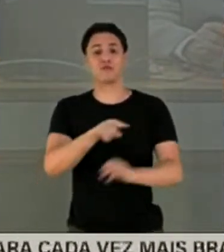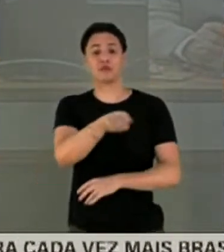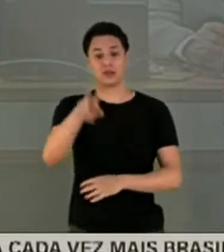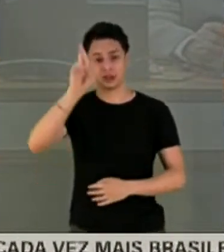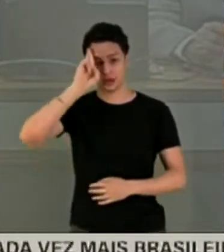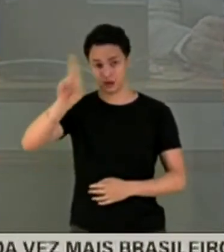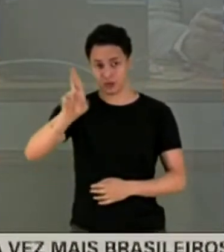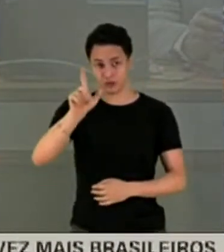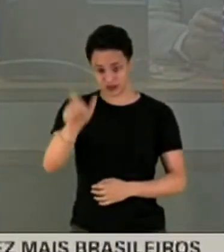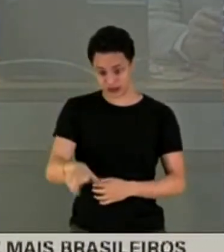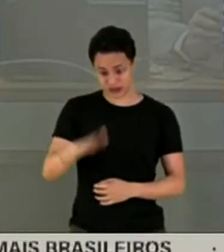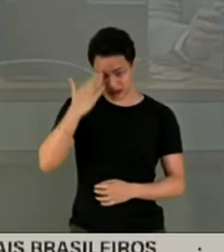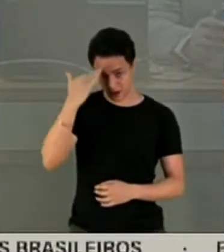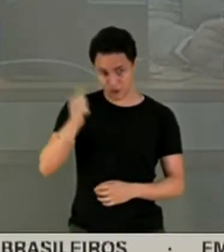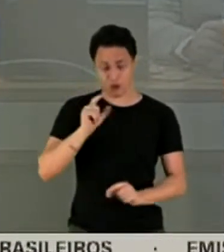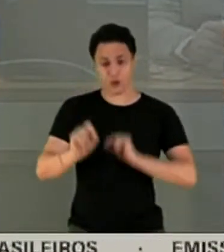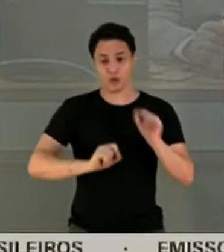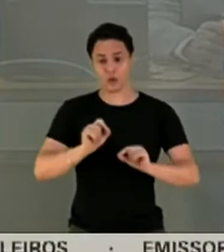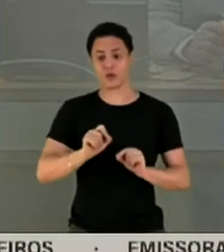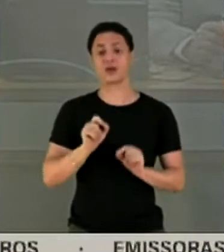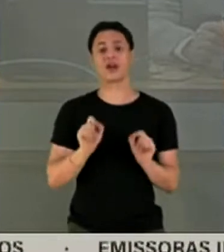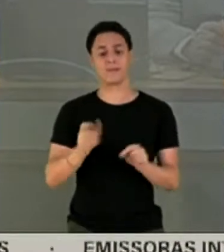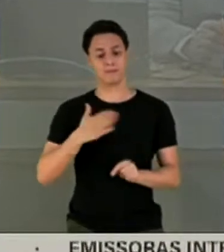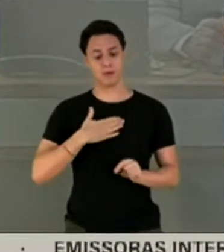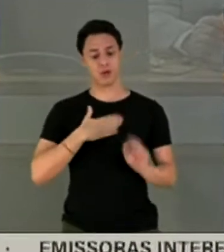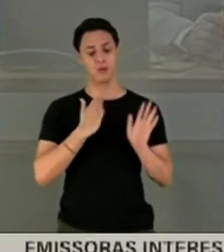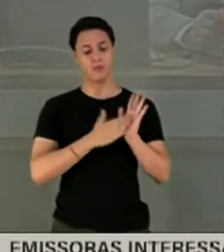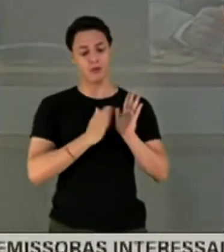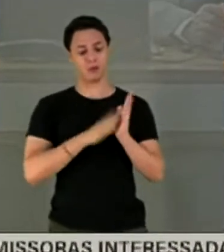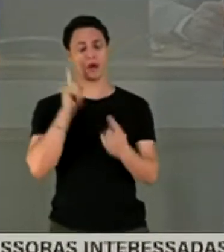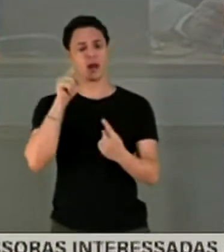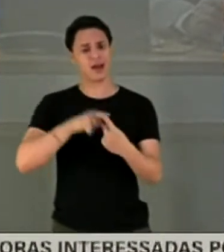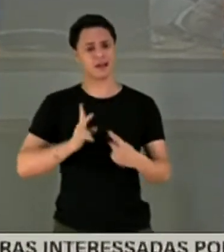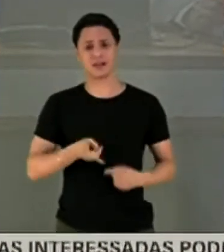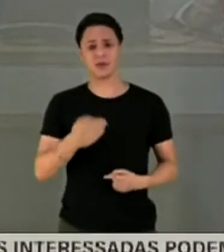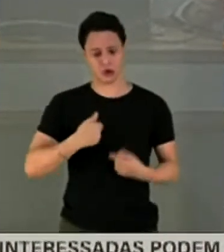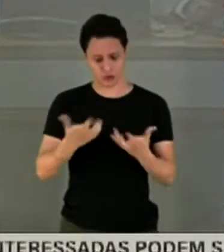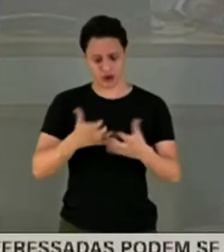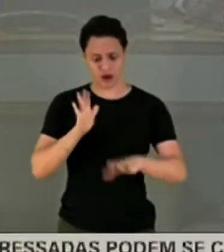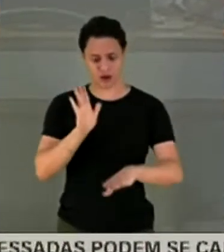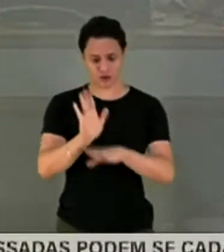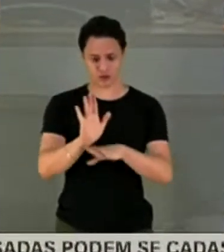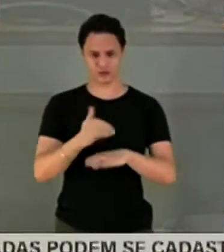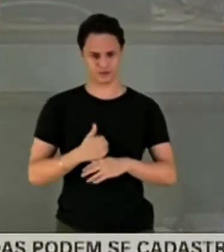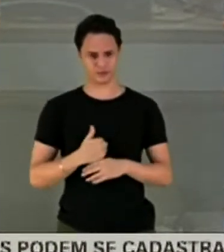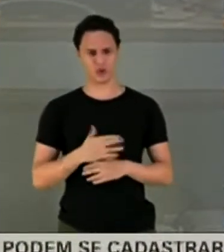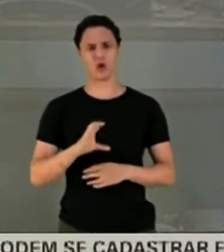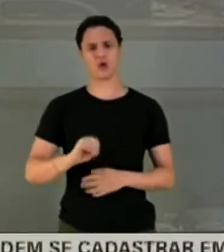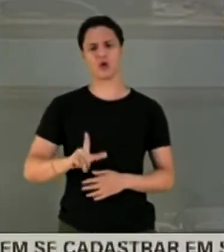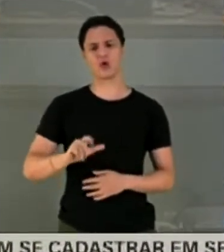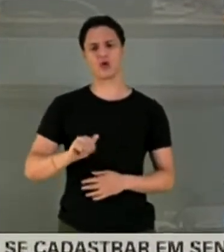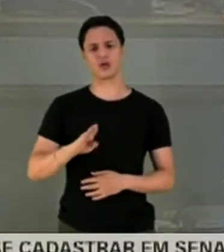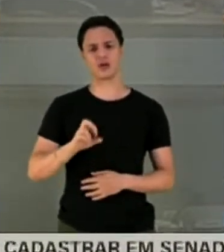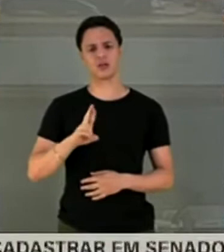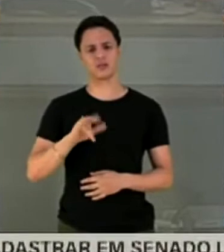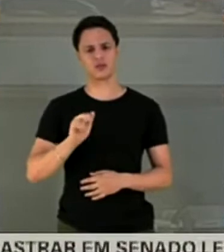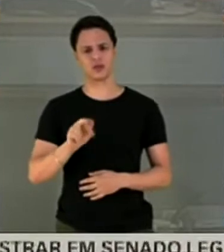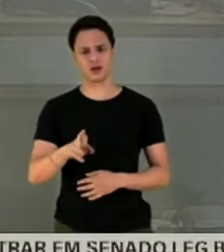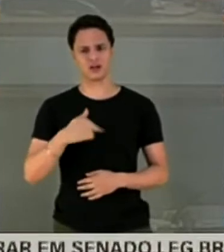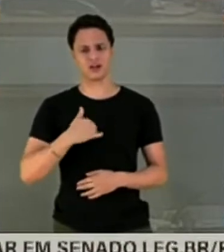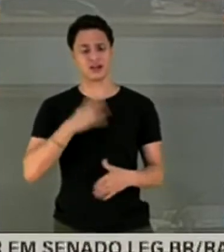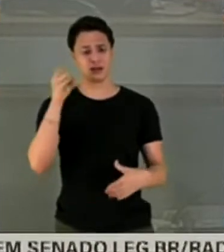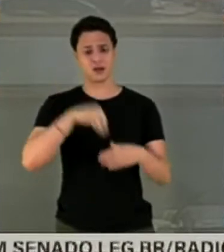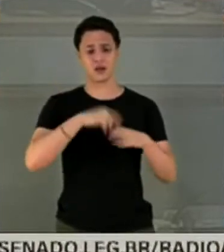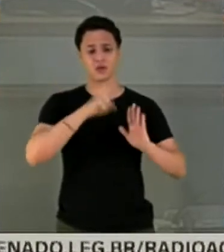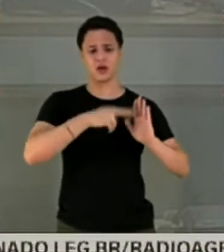que o meu propósito é o mesmo, é o de sempre. Eu quero colaborar e eu não quero colocar nada nesse relatório que não